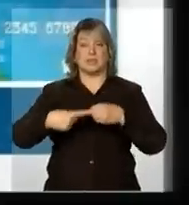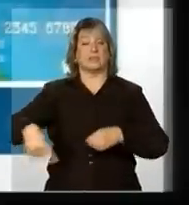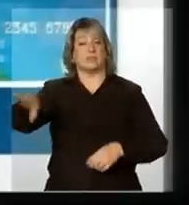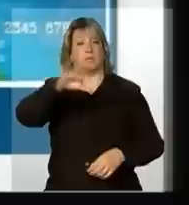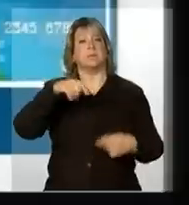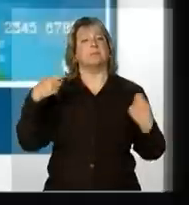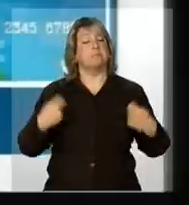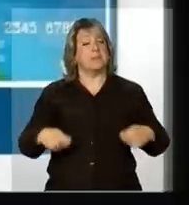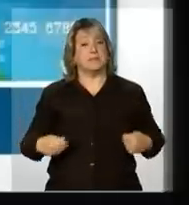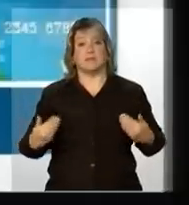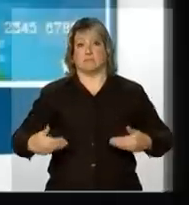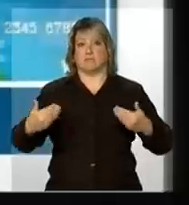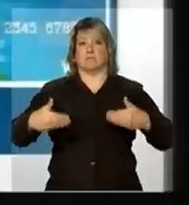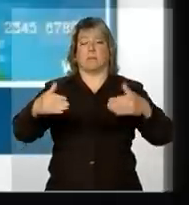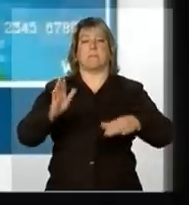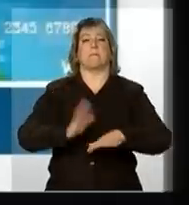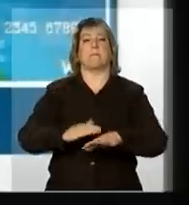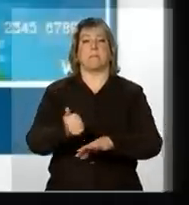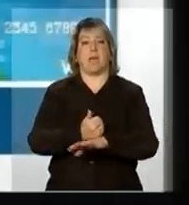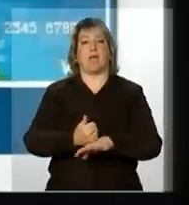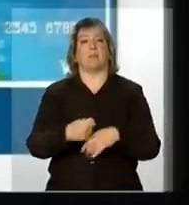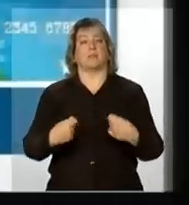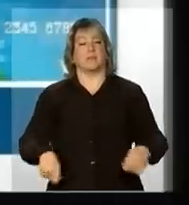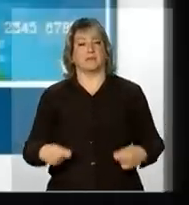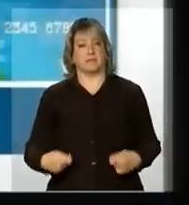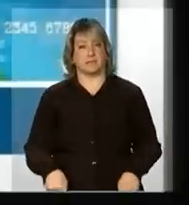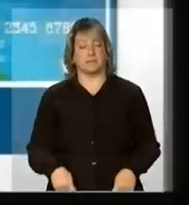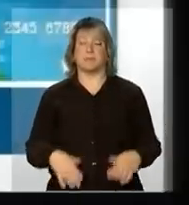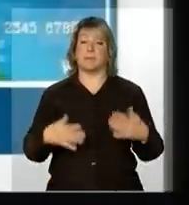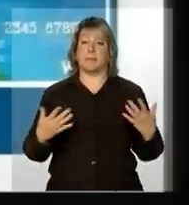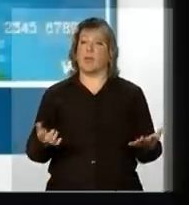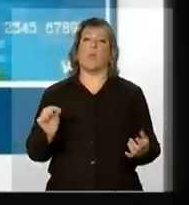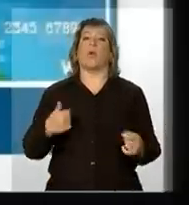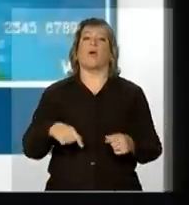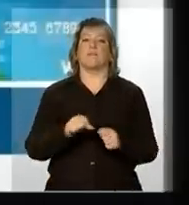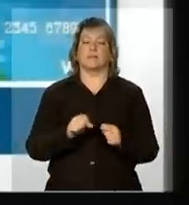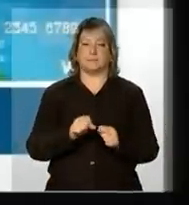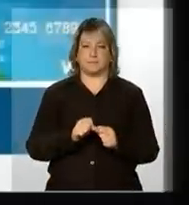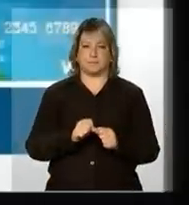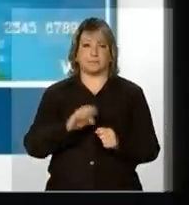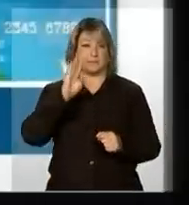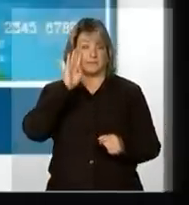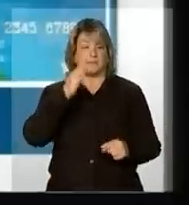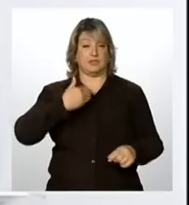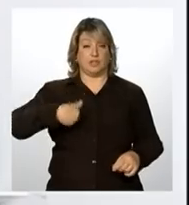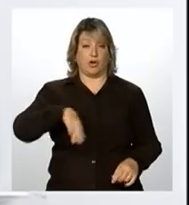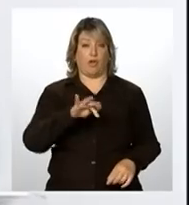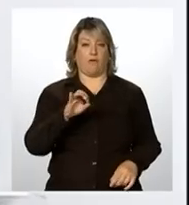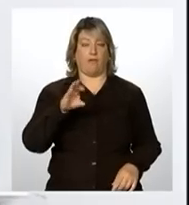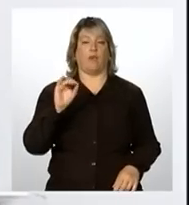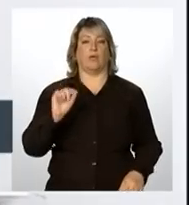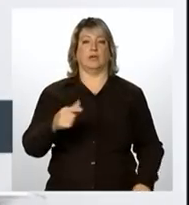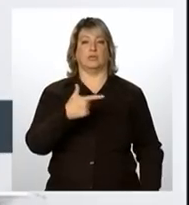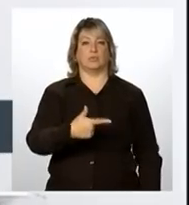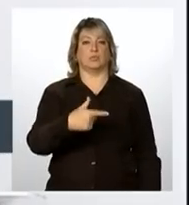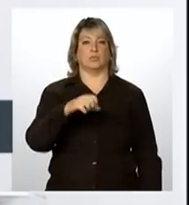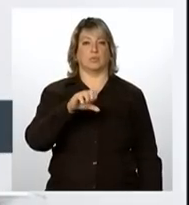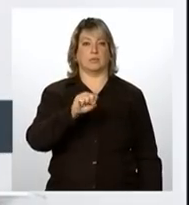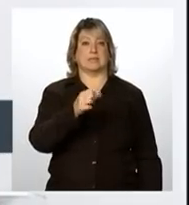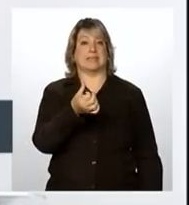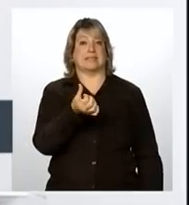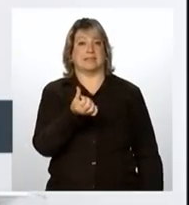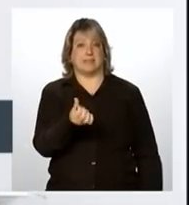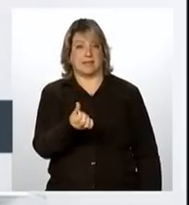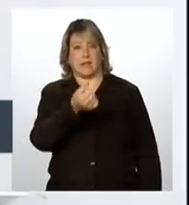avançar muito. Então, o que é que nós fizemos? Mirando no nosso foco, que são os 286